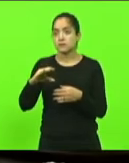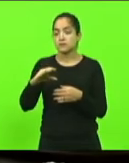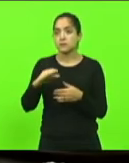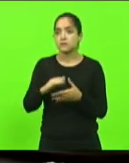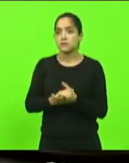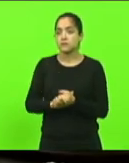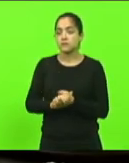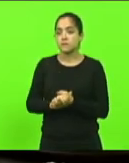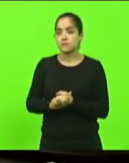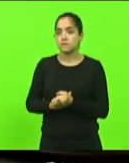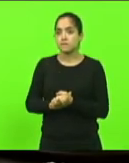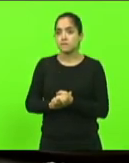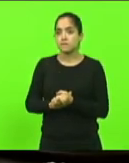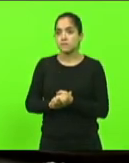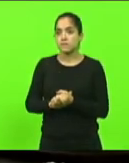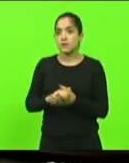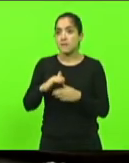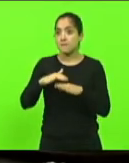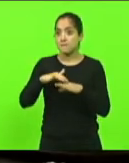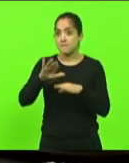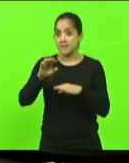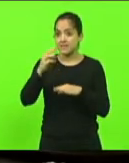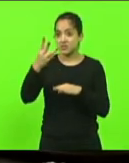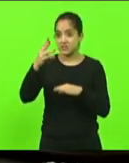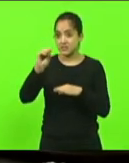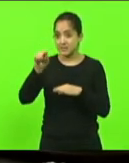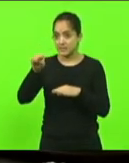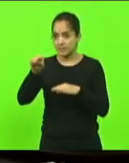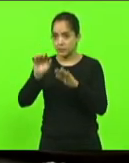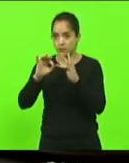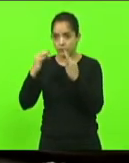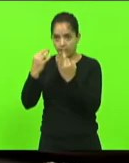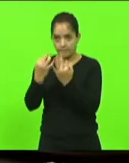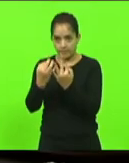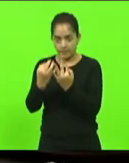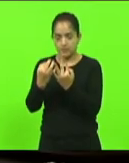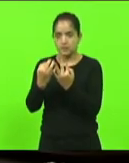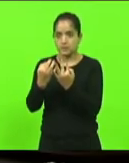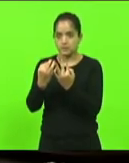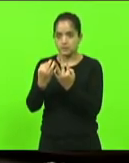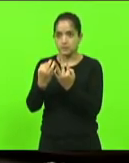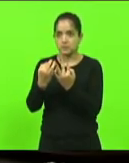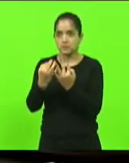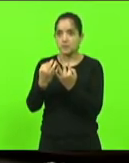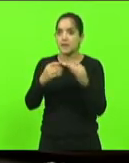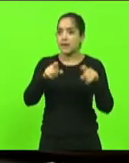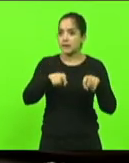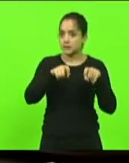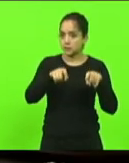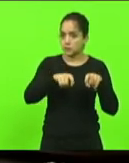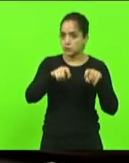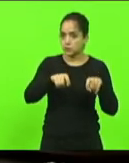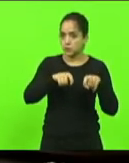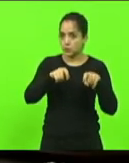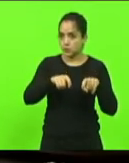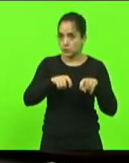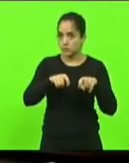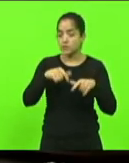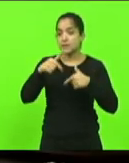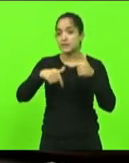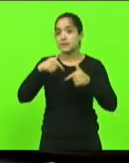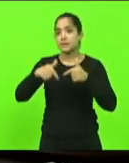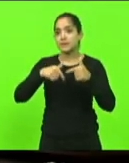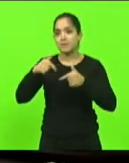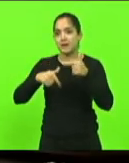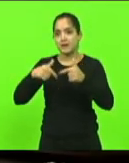mais de 30 mil famílias de agricultores que trabalham com